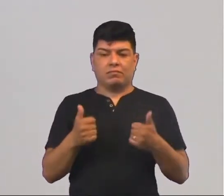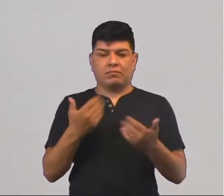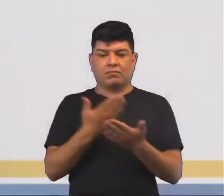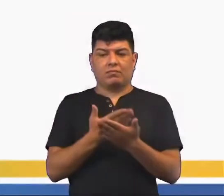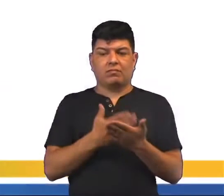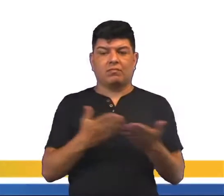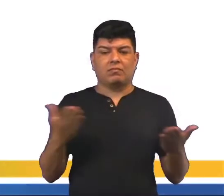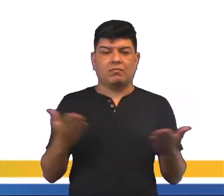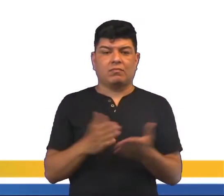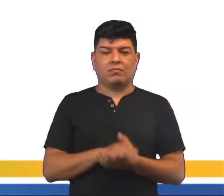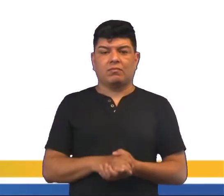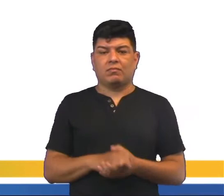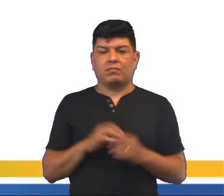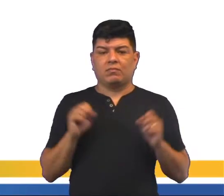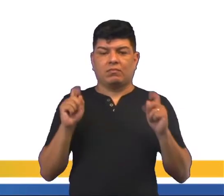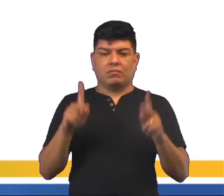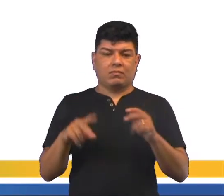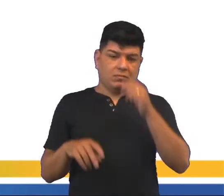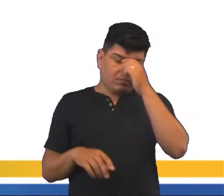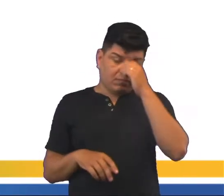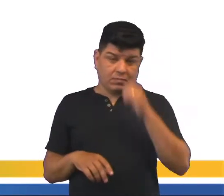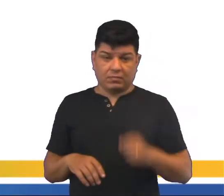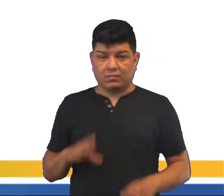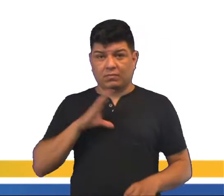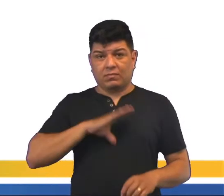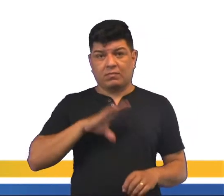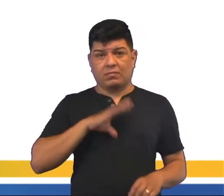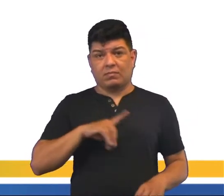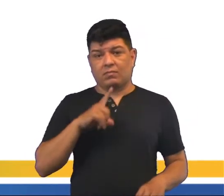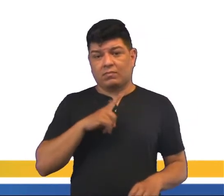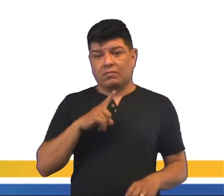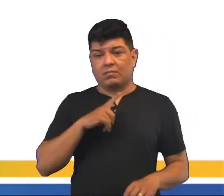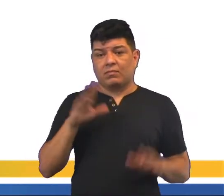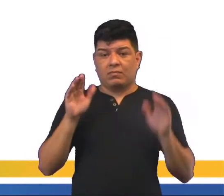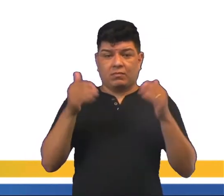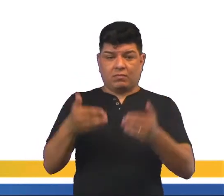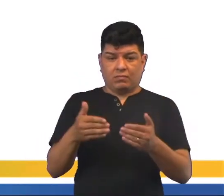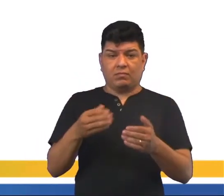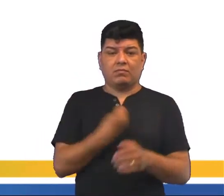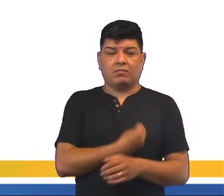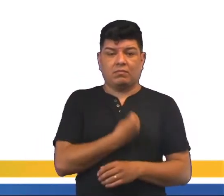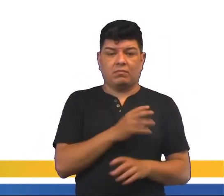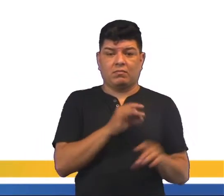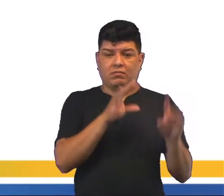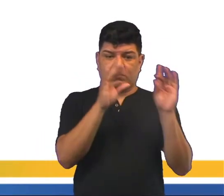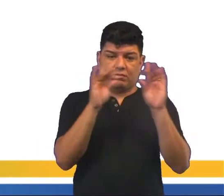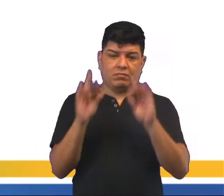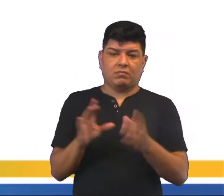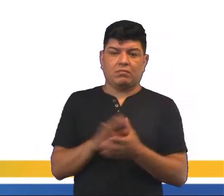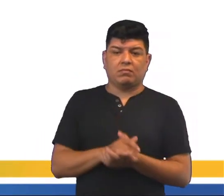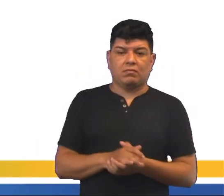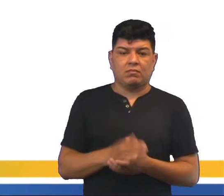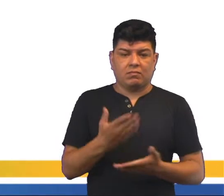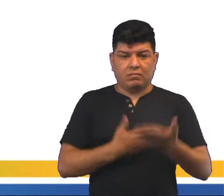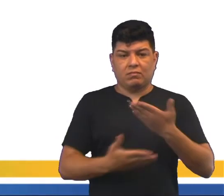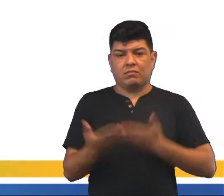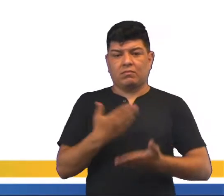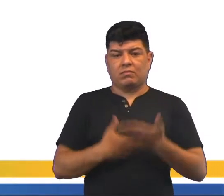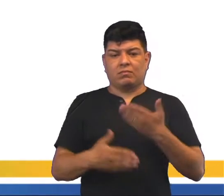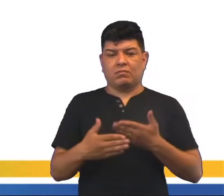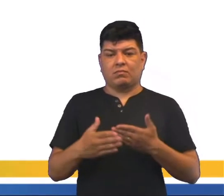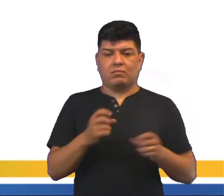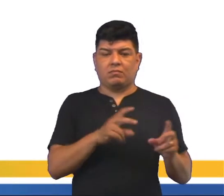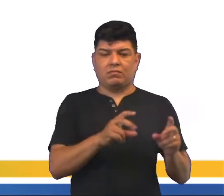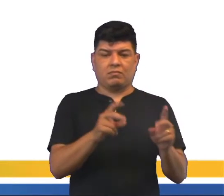na aula de hoje, ok? Nas cidades existem áreas com foco de atuação especializada, são distribuídas em